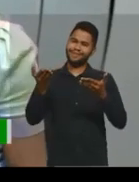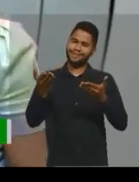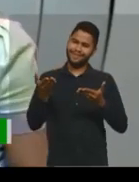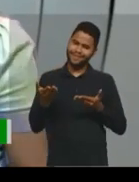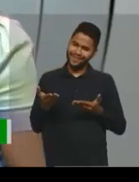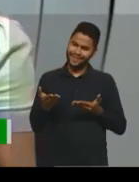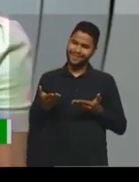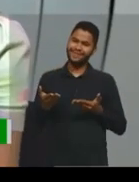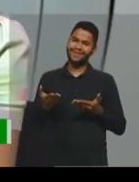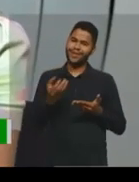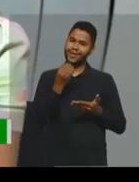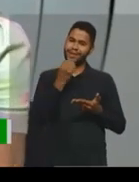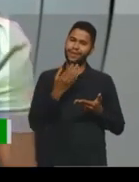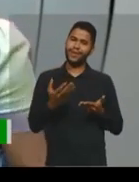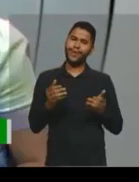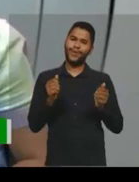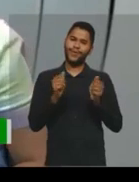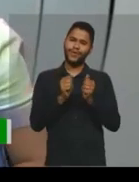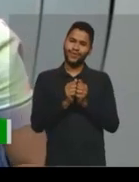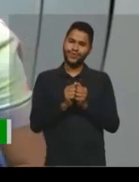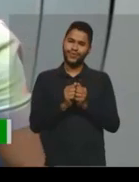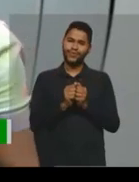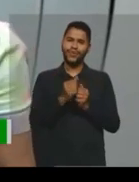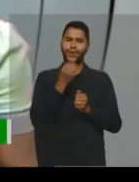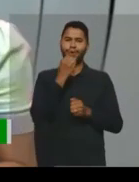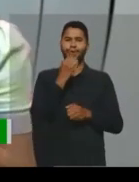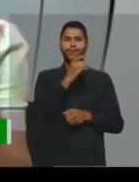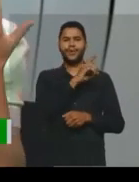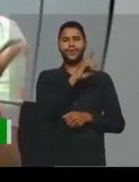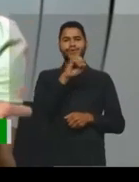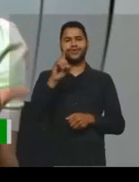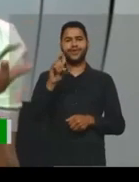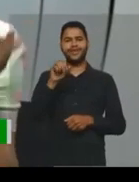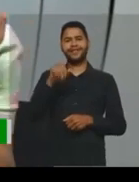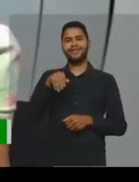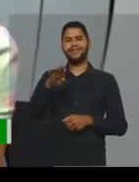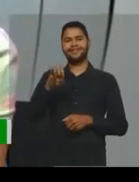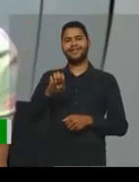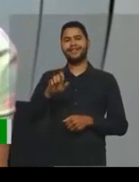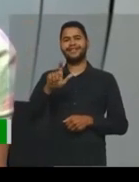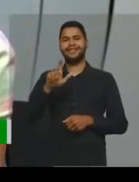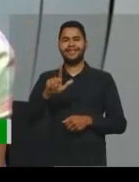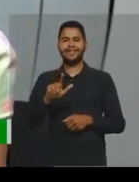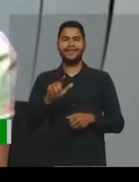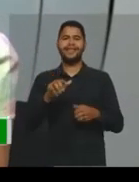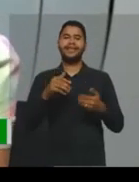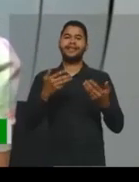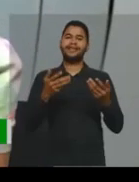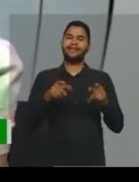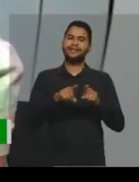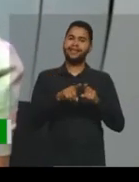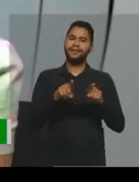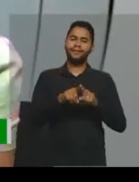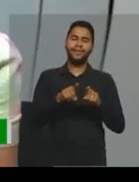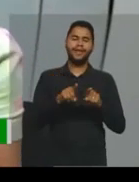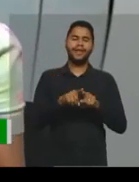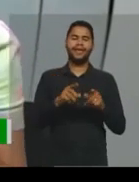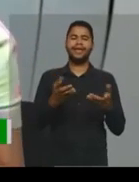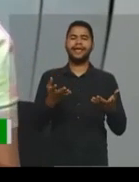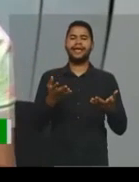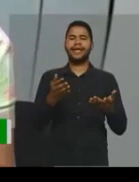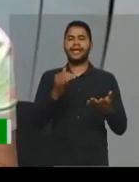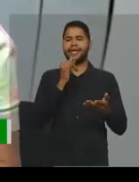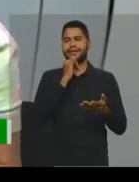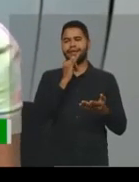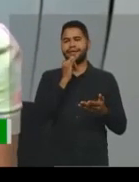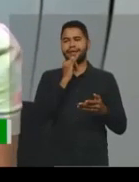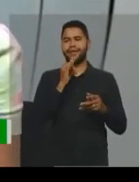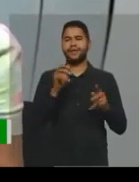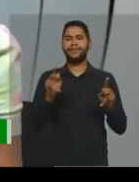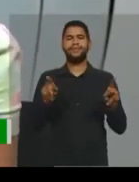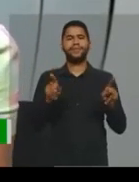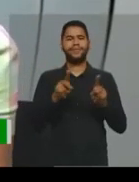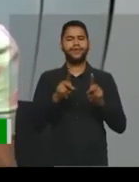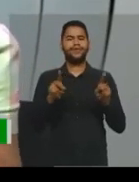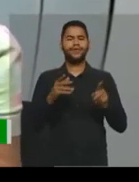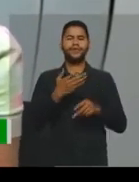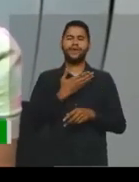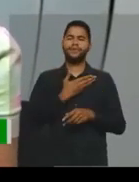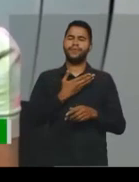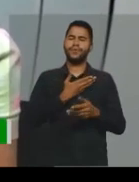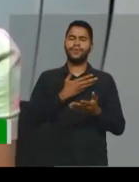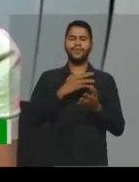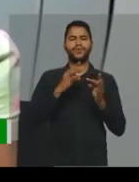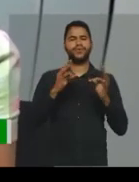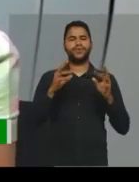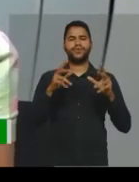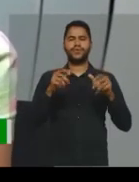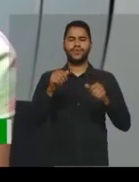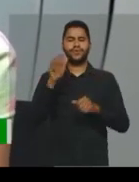Que bom você aqui conosco. Bom dia, Dani. Bom dia, querido estudante. Bom dia, professores, colegas